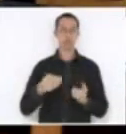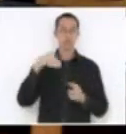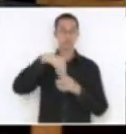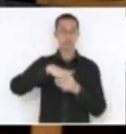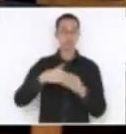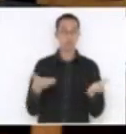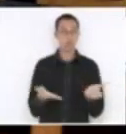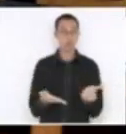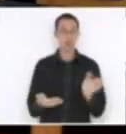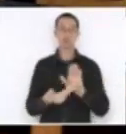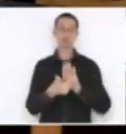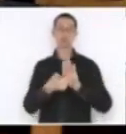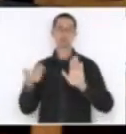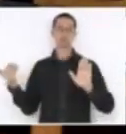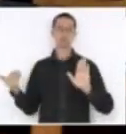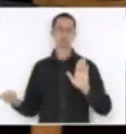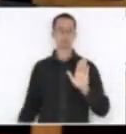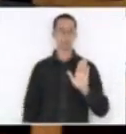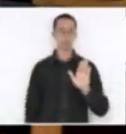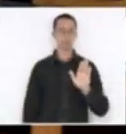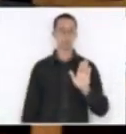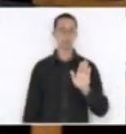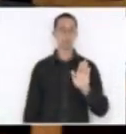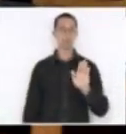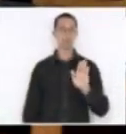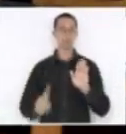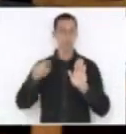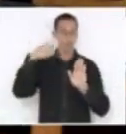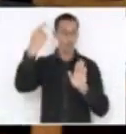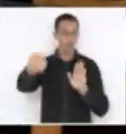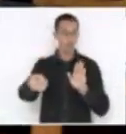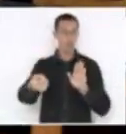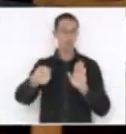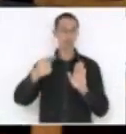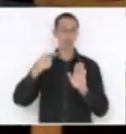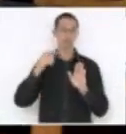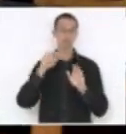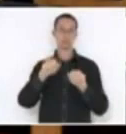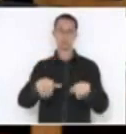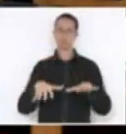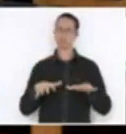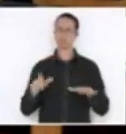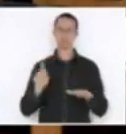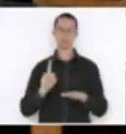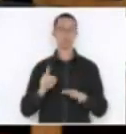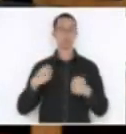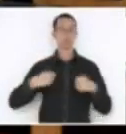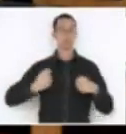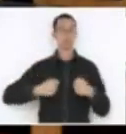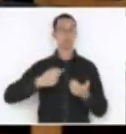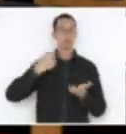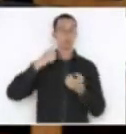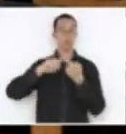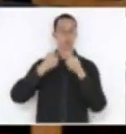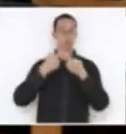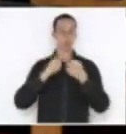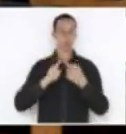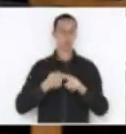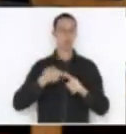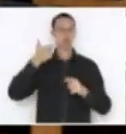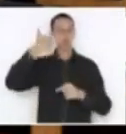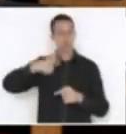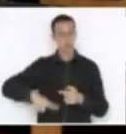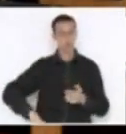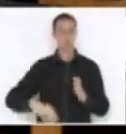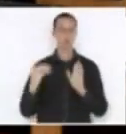não tenho objeção. Agora, não necessariamente que venha na próxima sessão. Vamos construir um novo acordo para se reinserir na pauta. Aí não tem dificuldade.